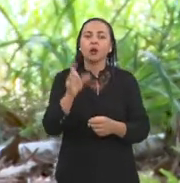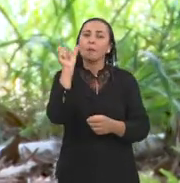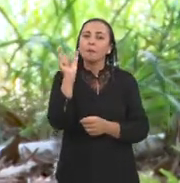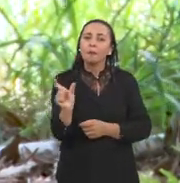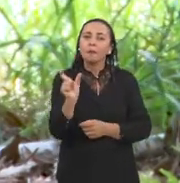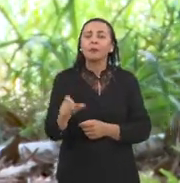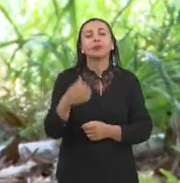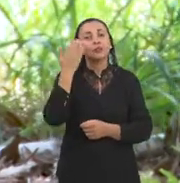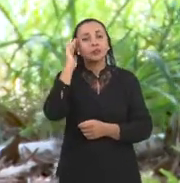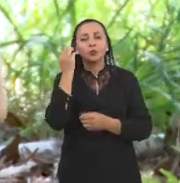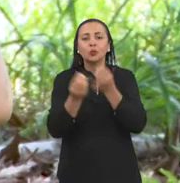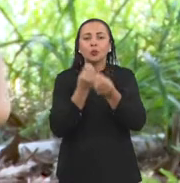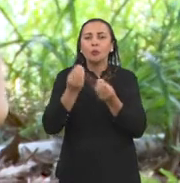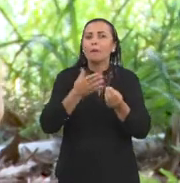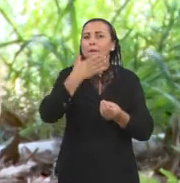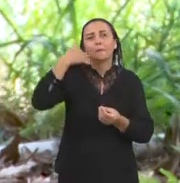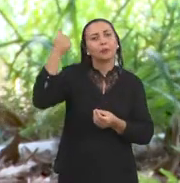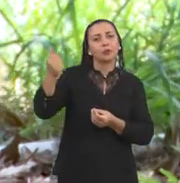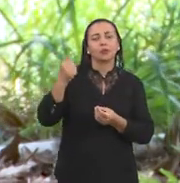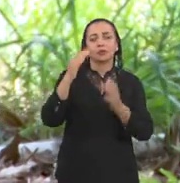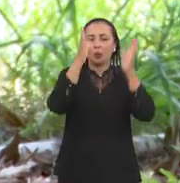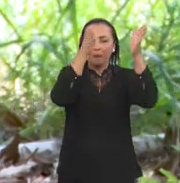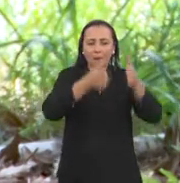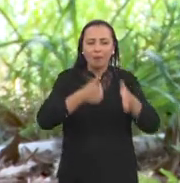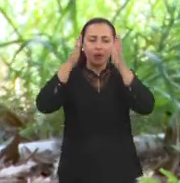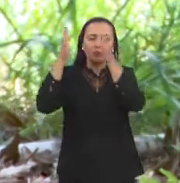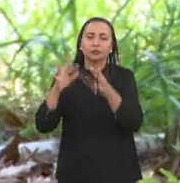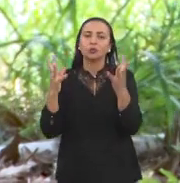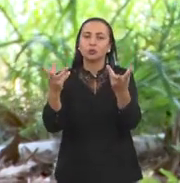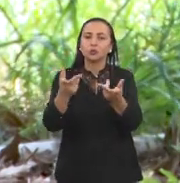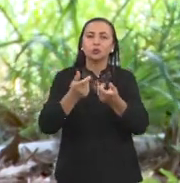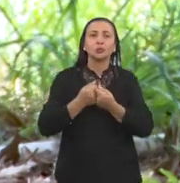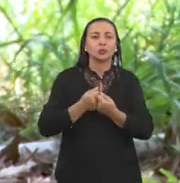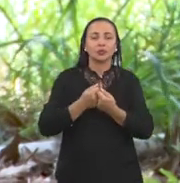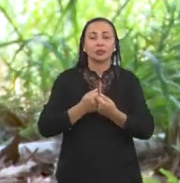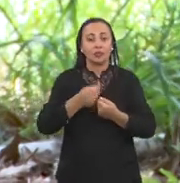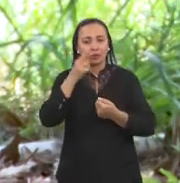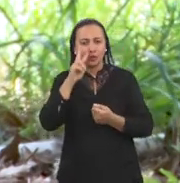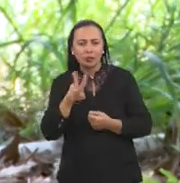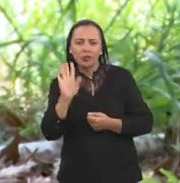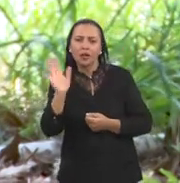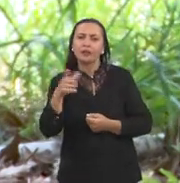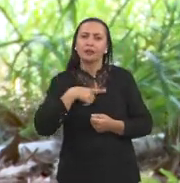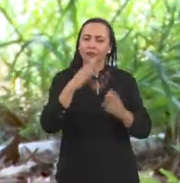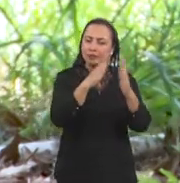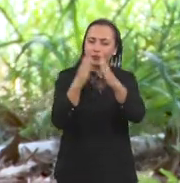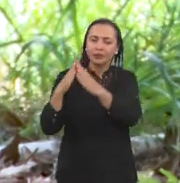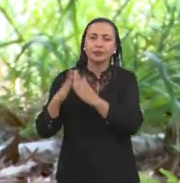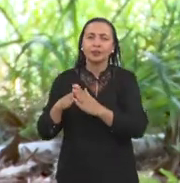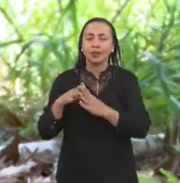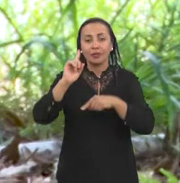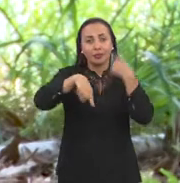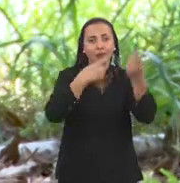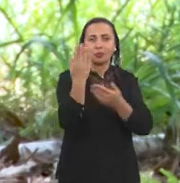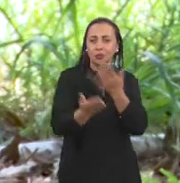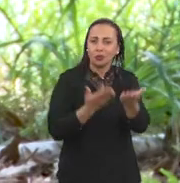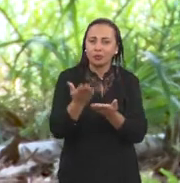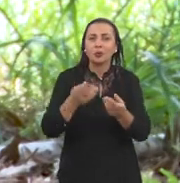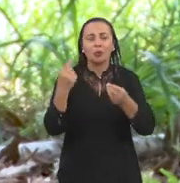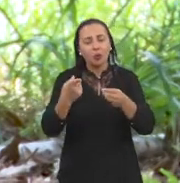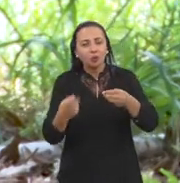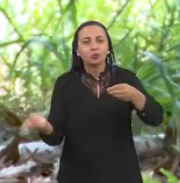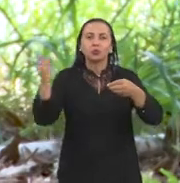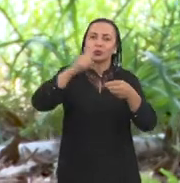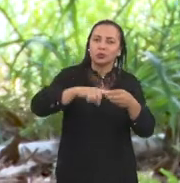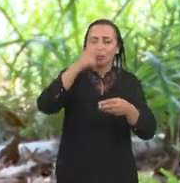Os resultados parciais são considerados promissores diante do padrão de qualidade da água residuária após o tratamento,